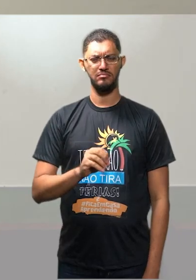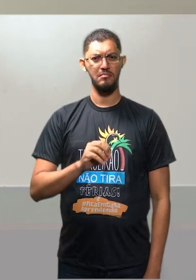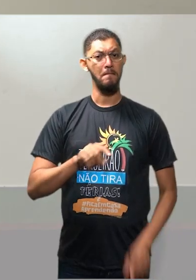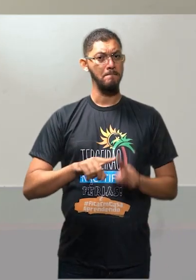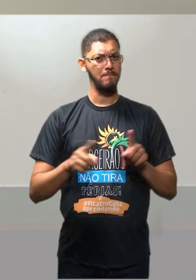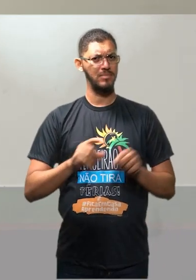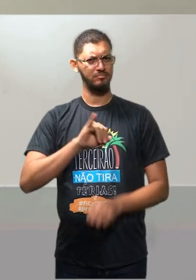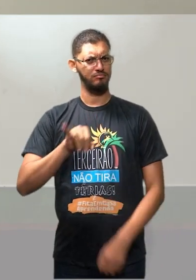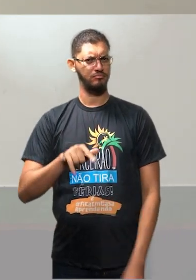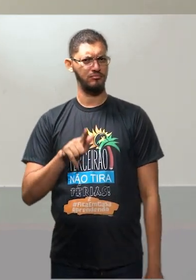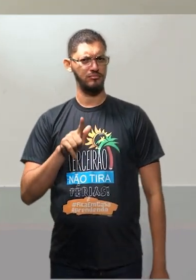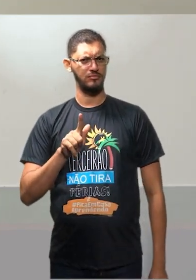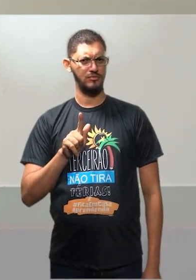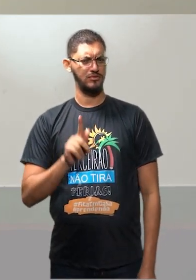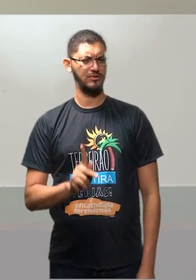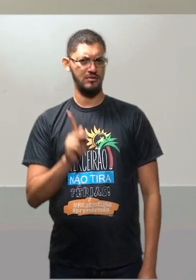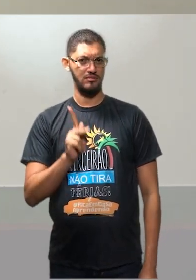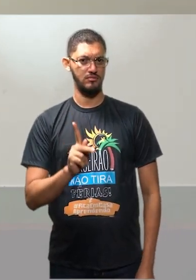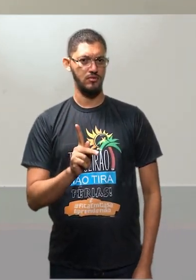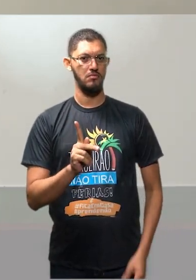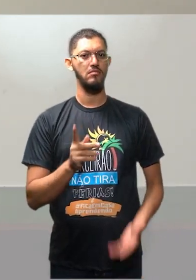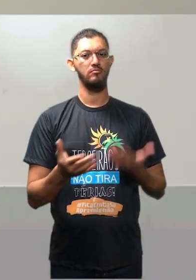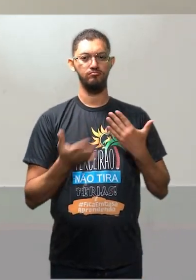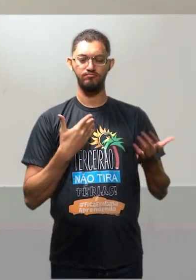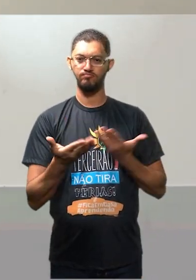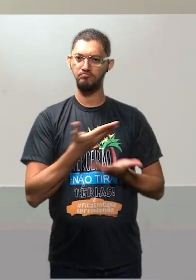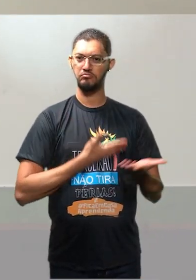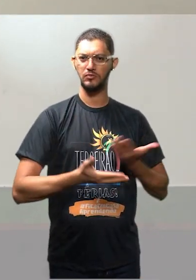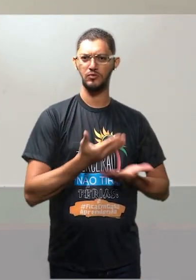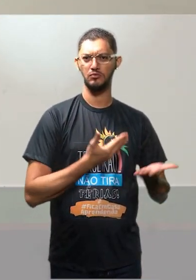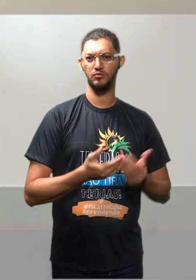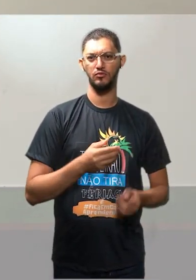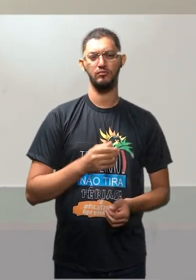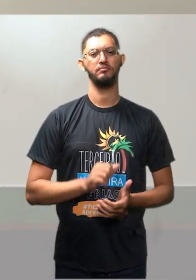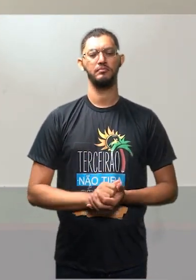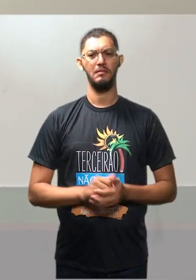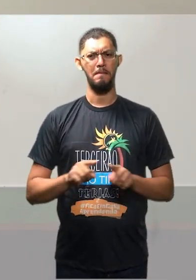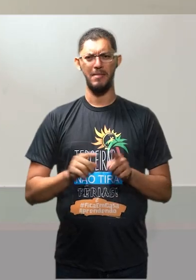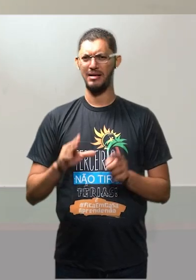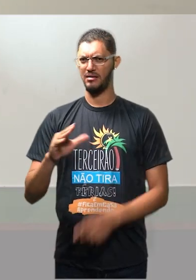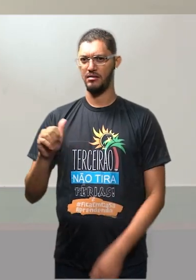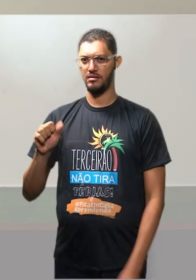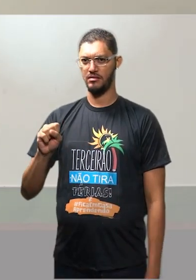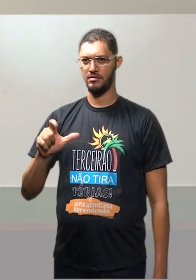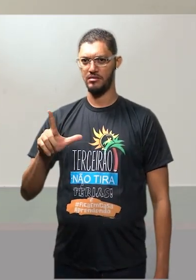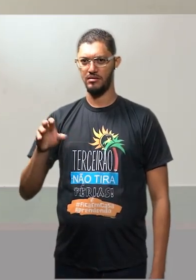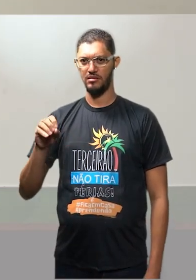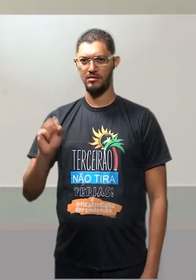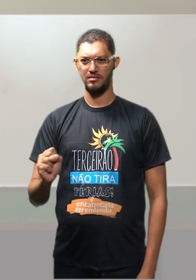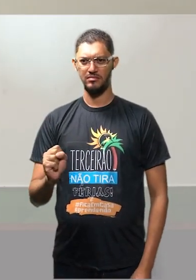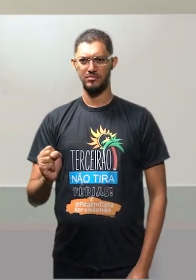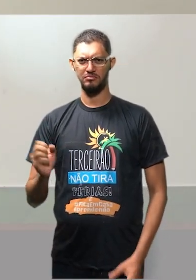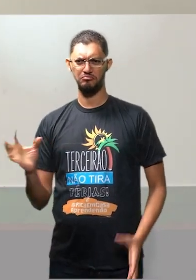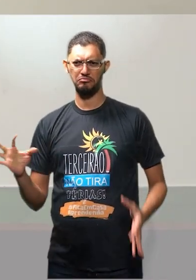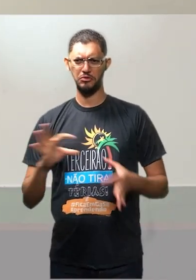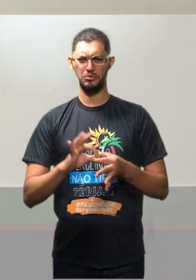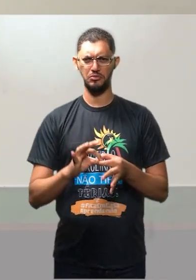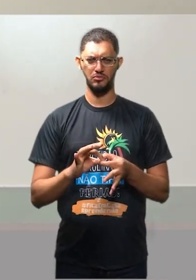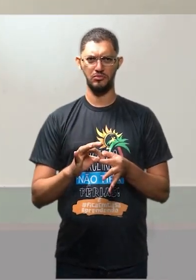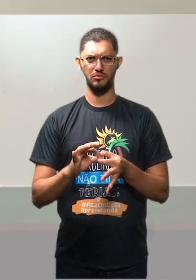conversa com o João Goulart. Mas Carlos Lacerda conversar, aliar-se